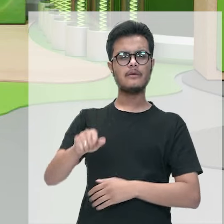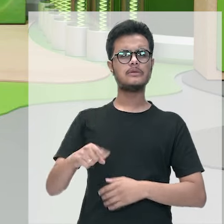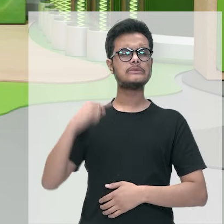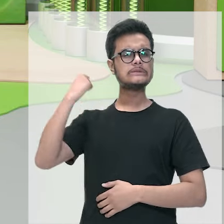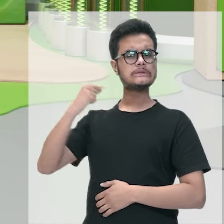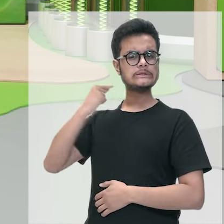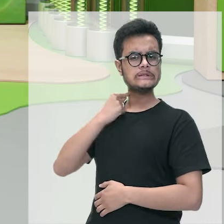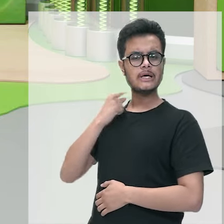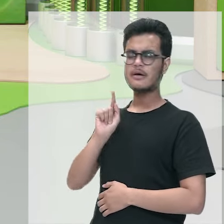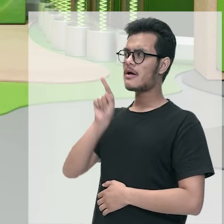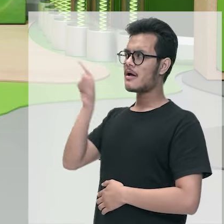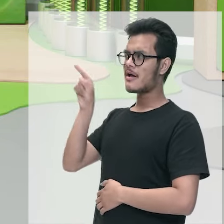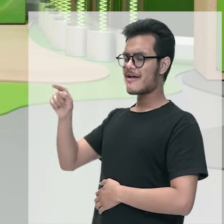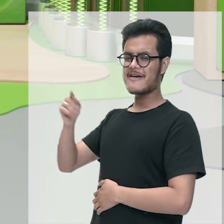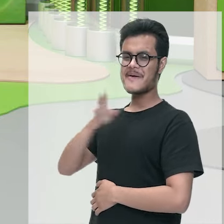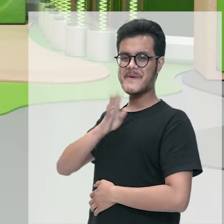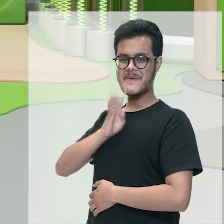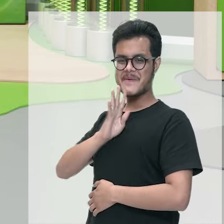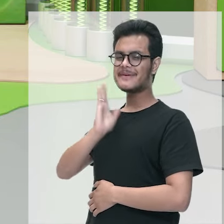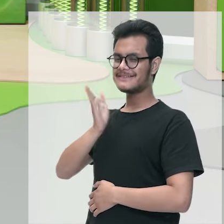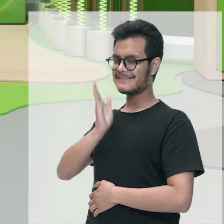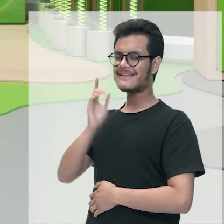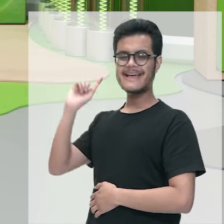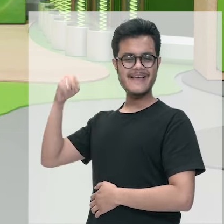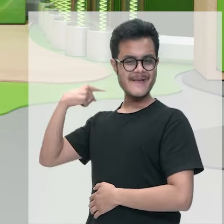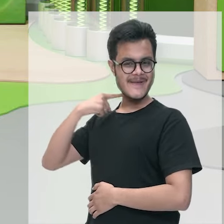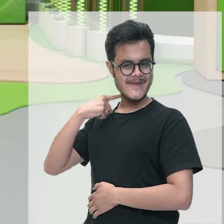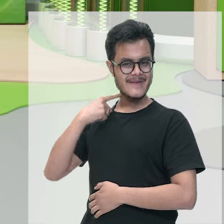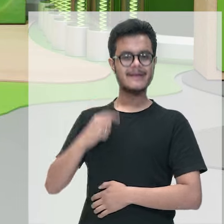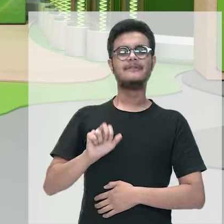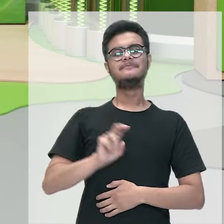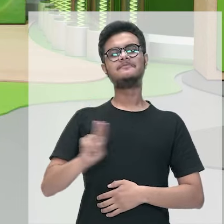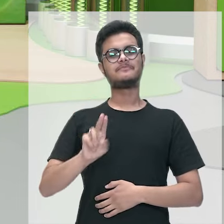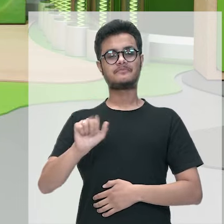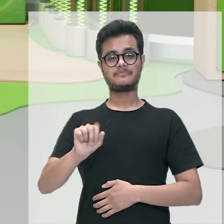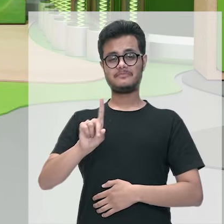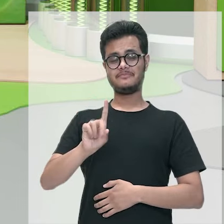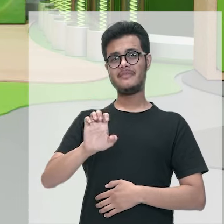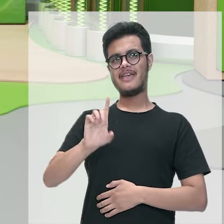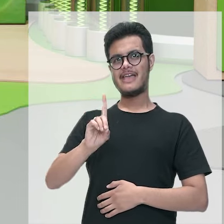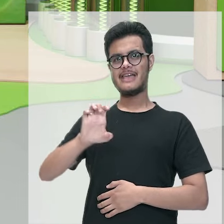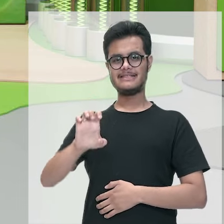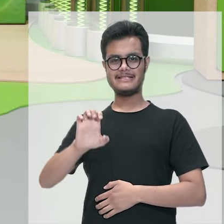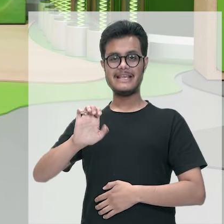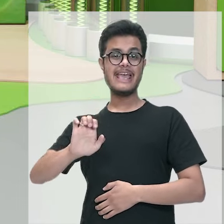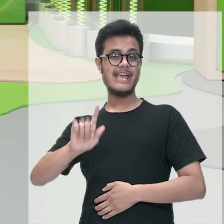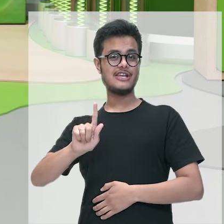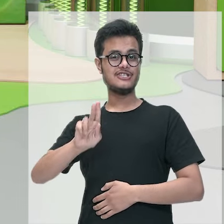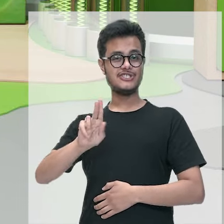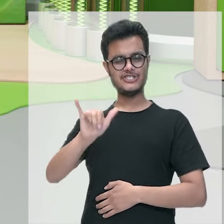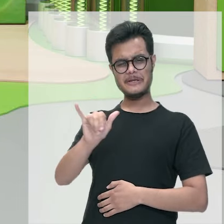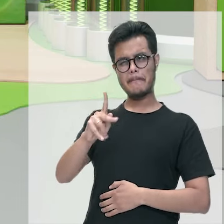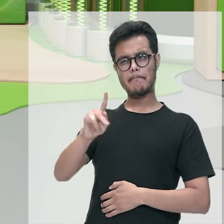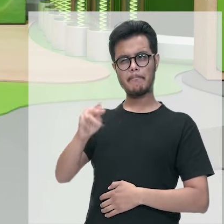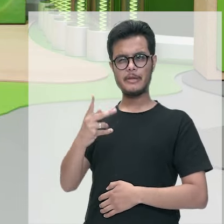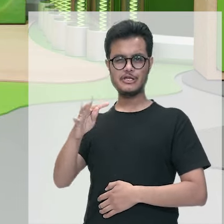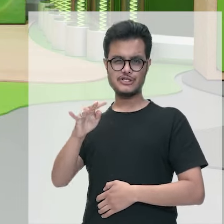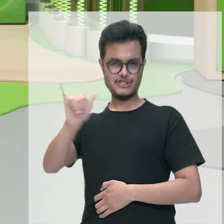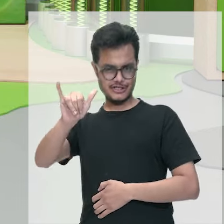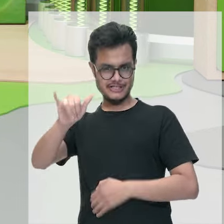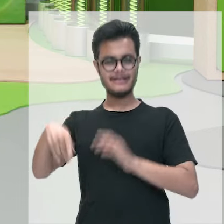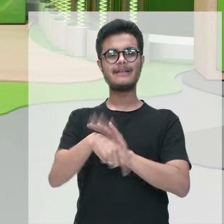um mosquito muito conhecido, que é o chamado Aedes aegypti. Essa doença ou essas doenças que são